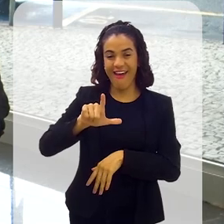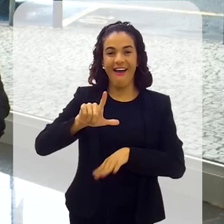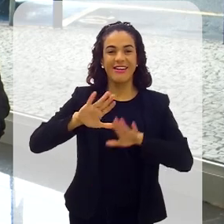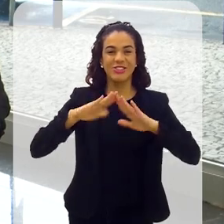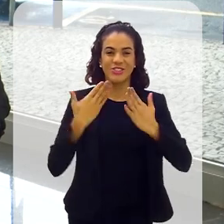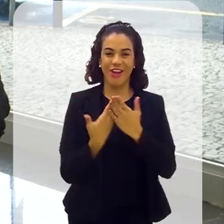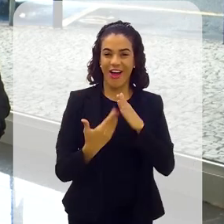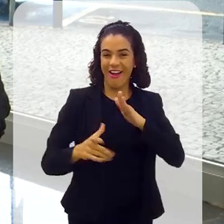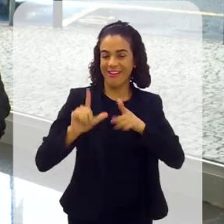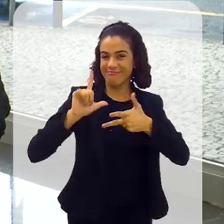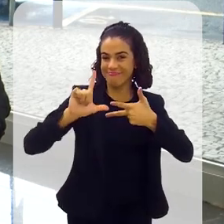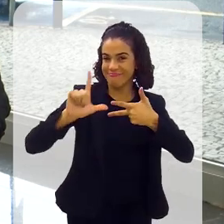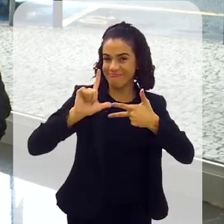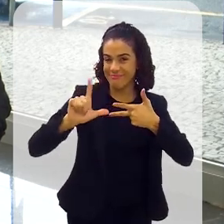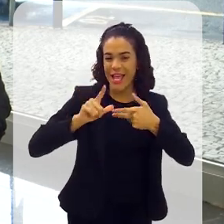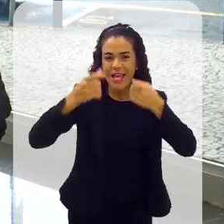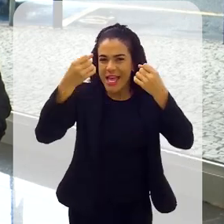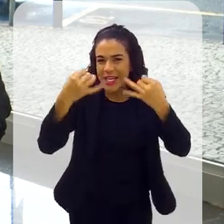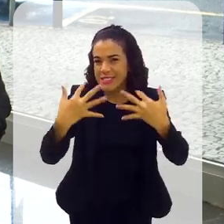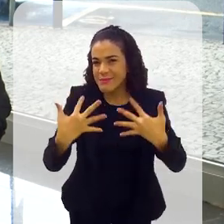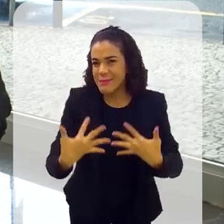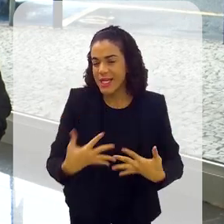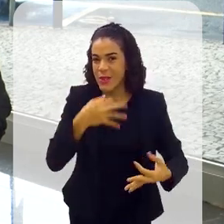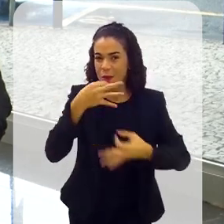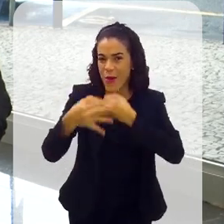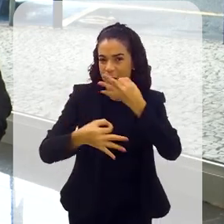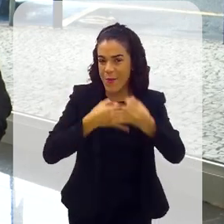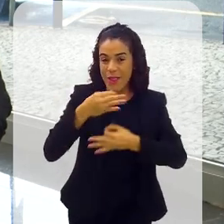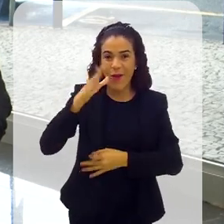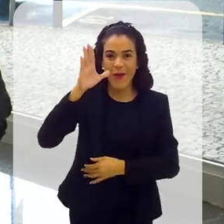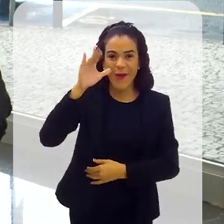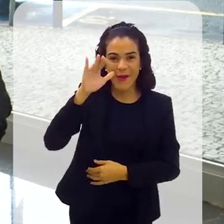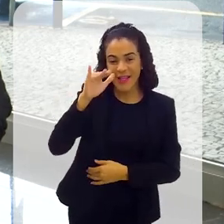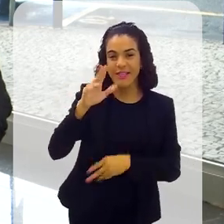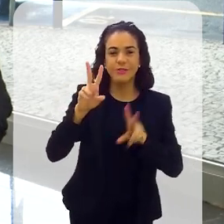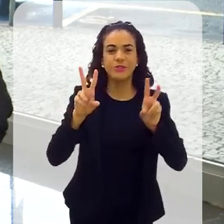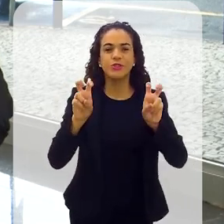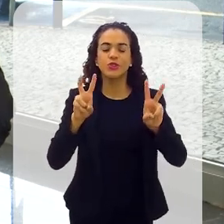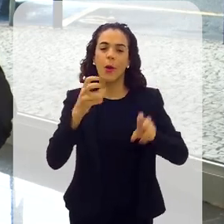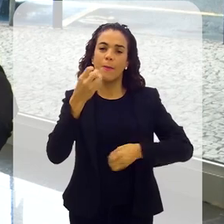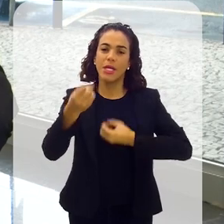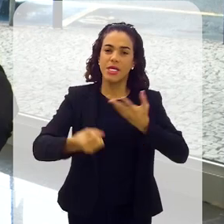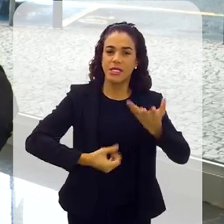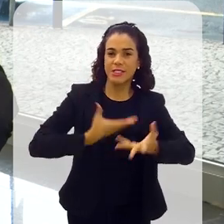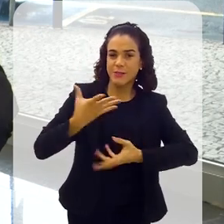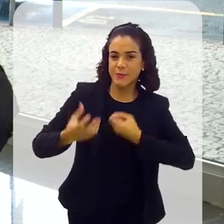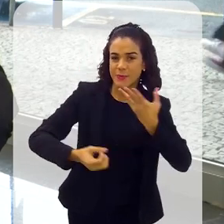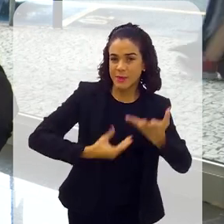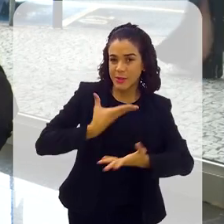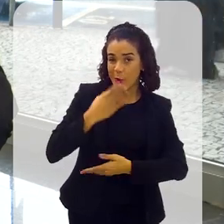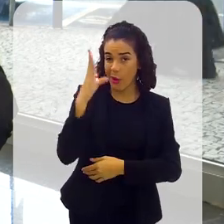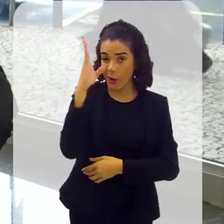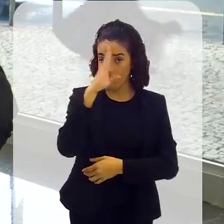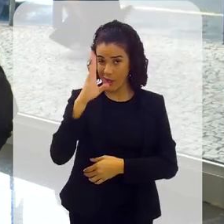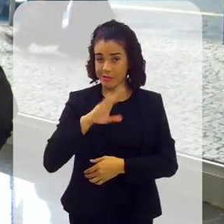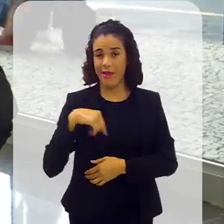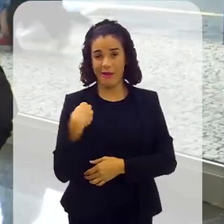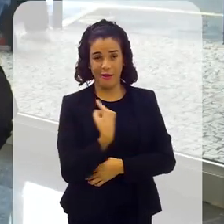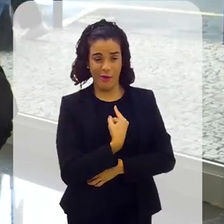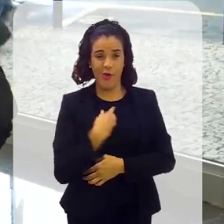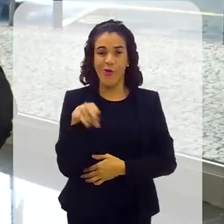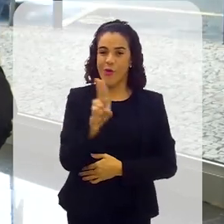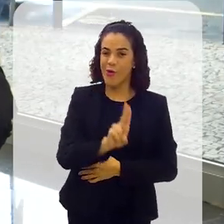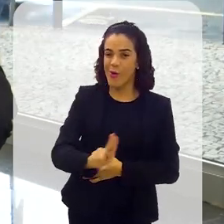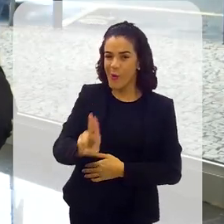Alerj, e as nossas dicas, as nossas explicações, comentários, curiosidades sobre expressões que o